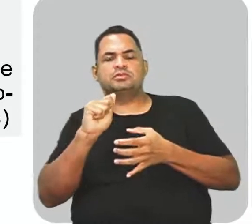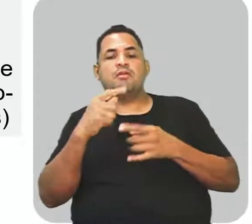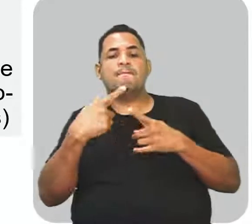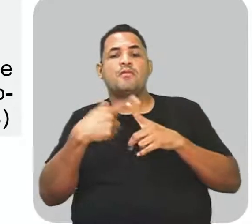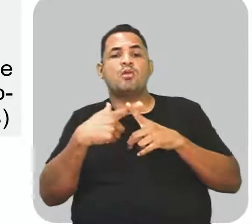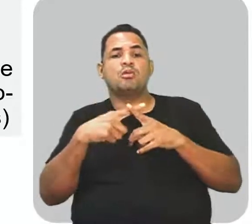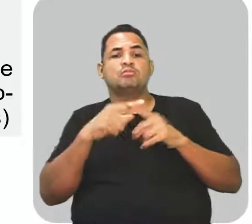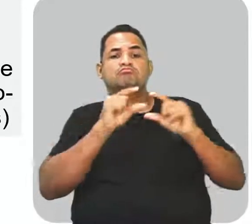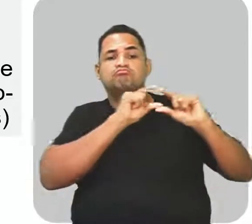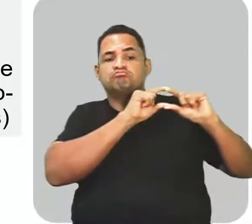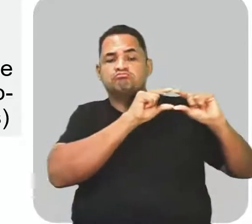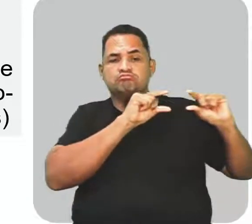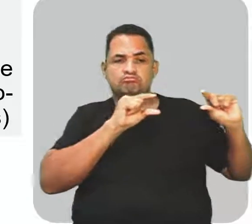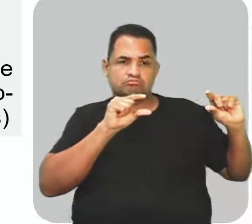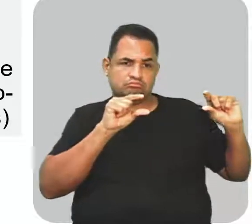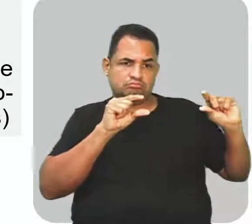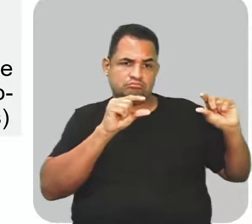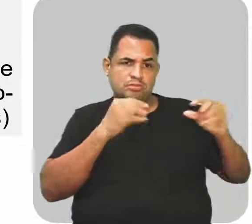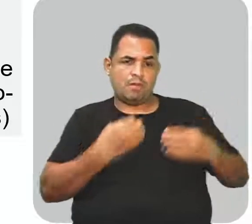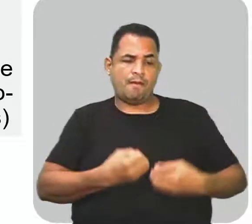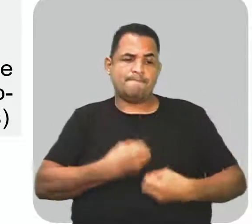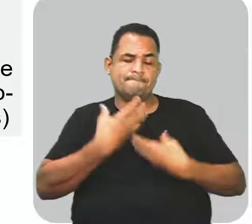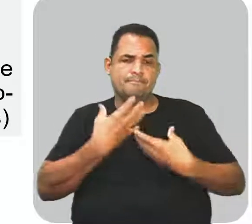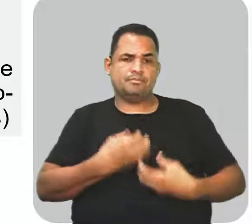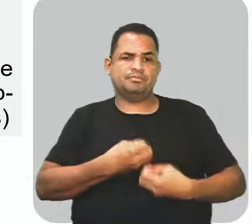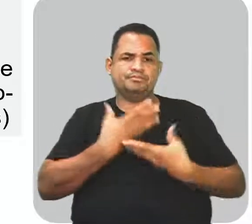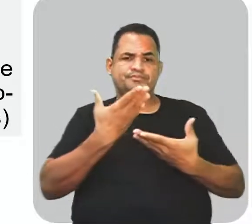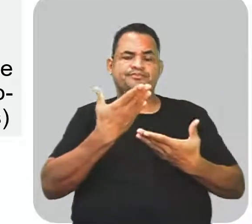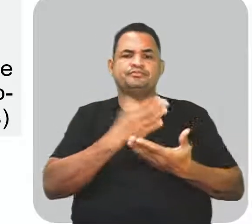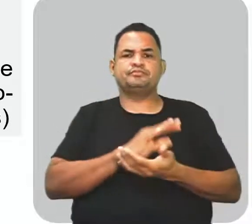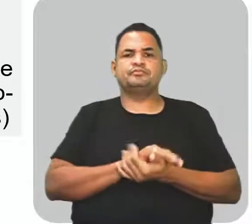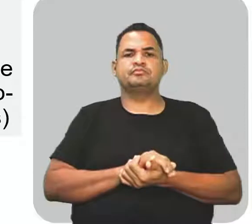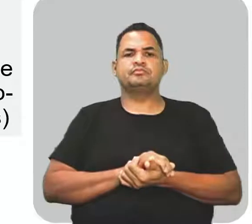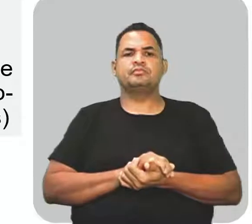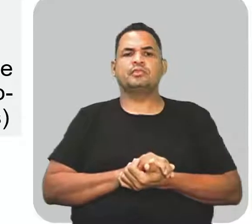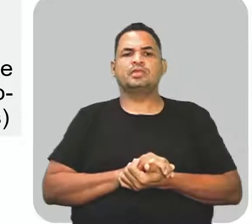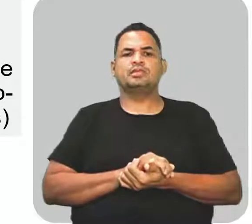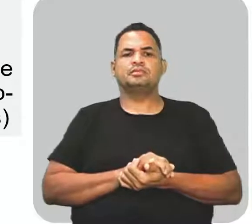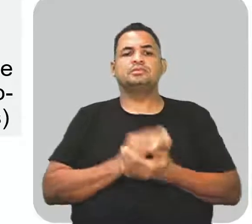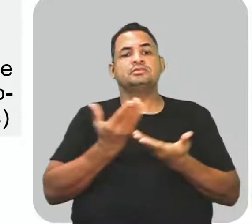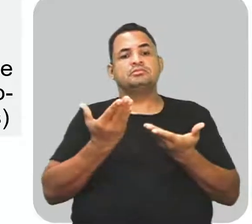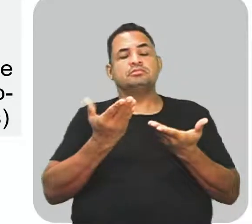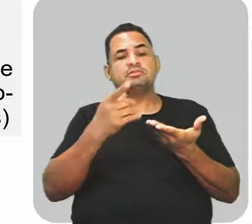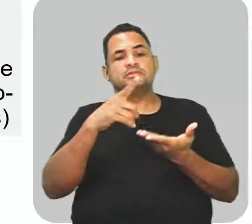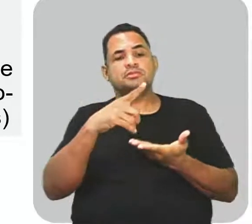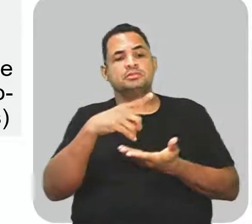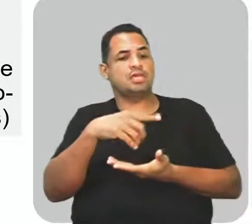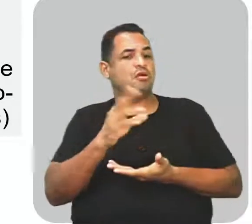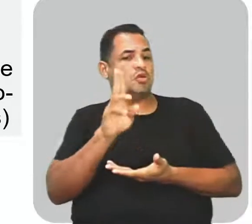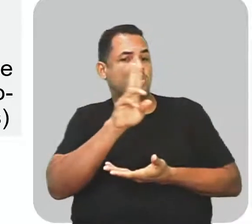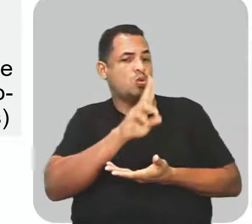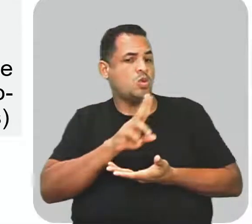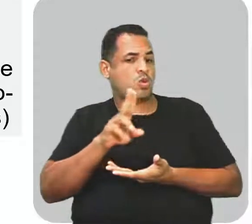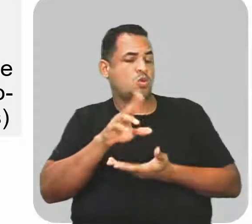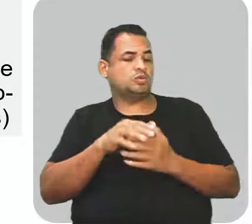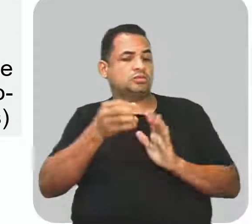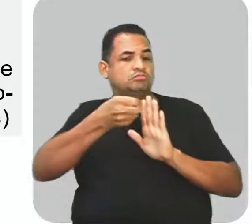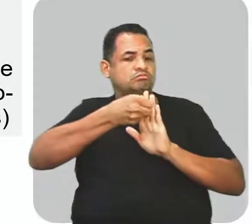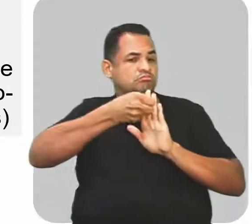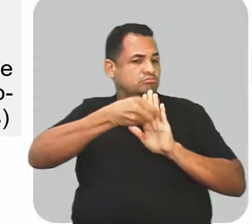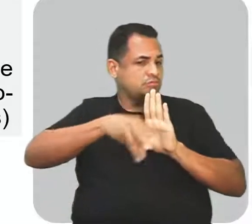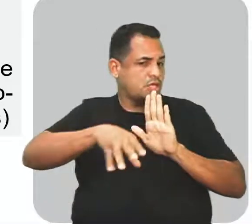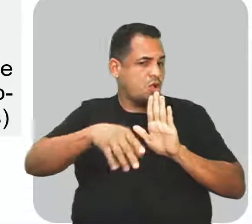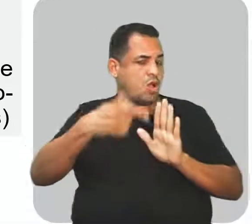texto literário, isso é uma poesia. É onde exatamente se utilizam as figuras de linguagem.